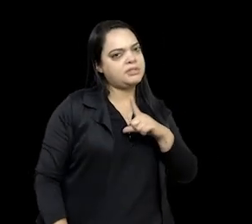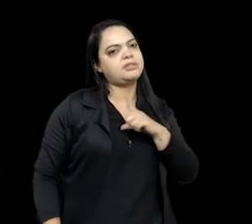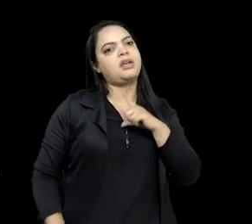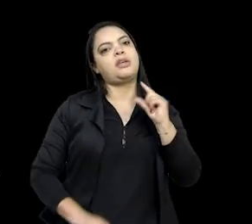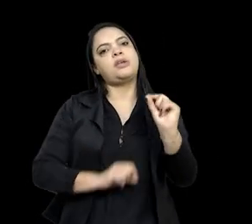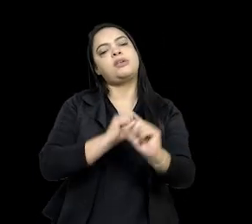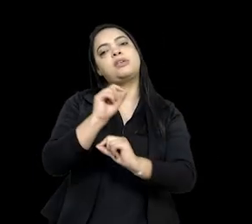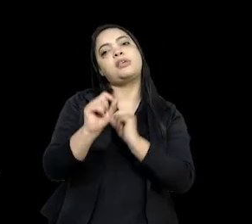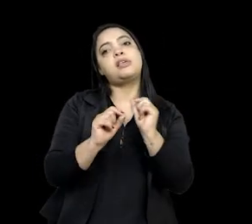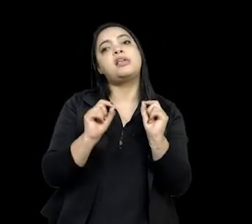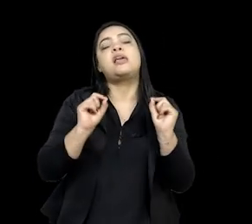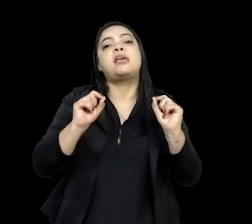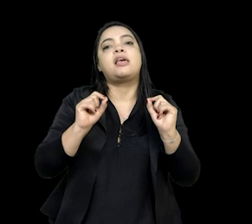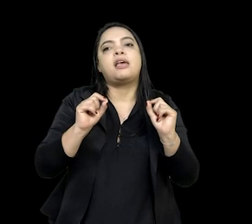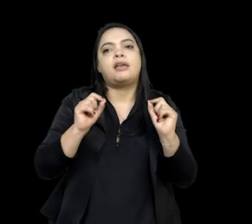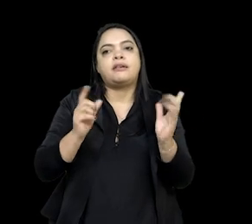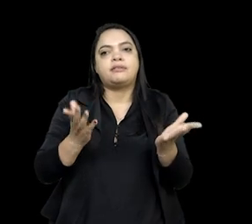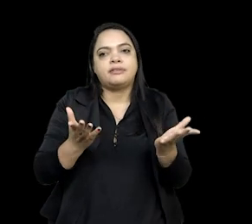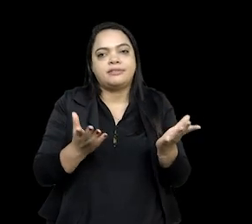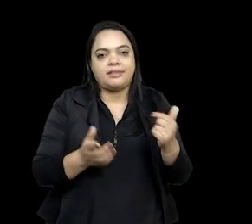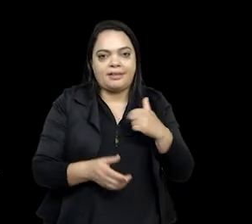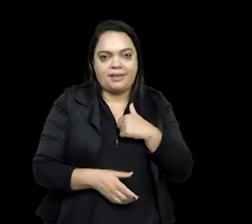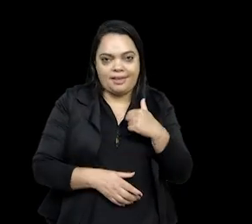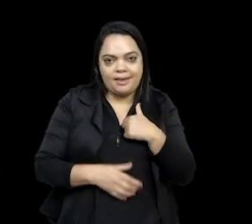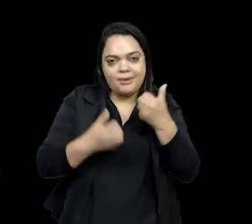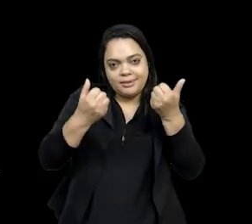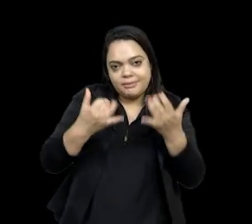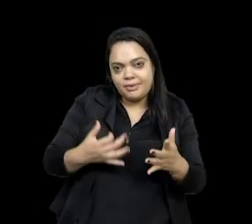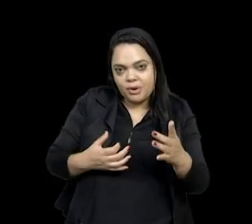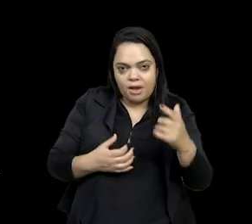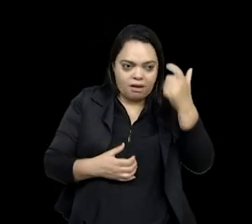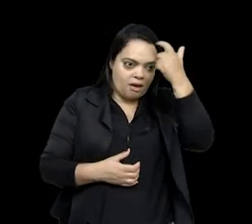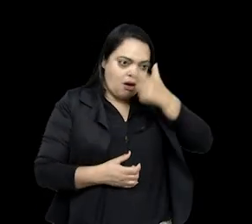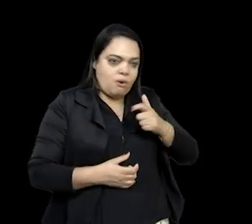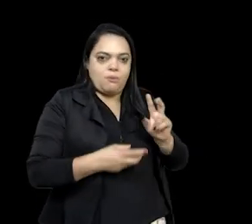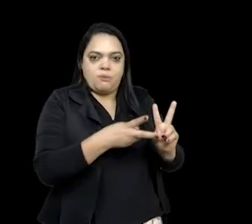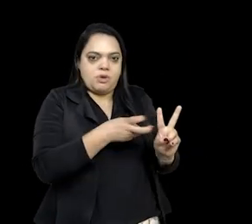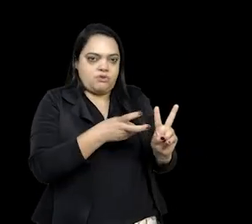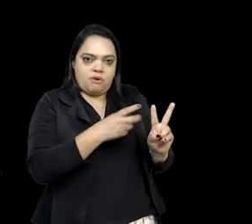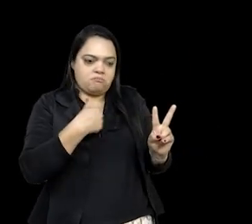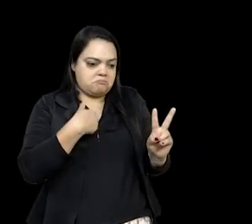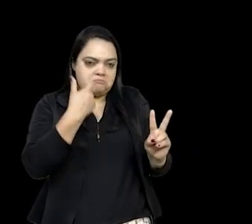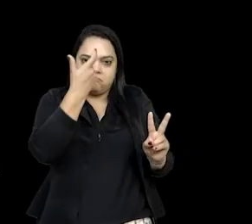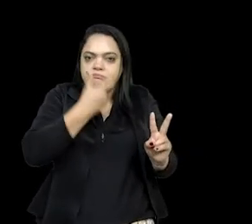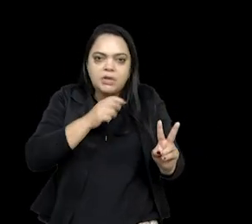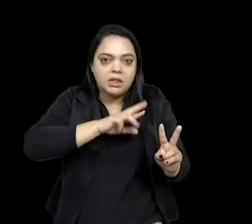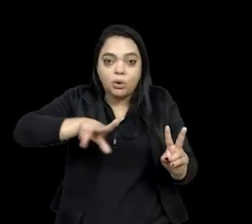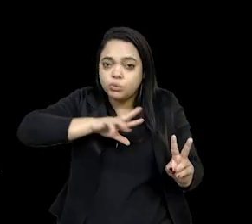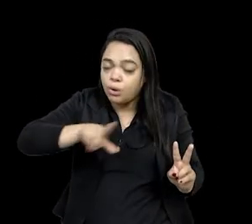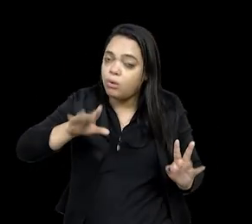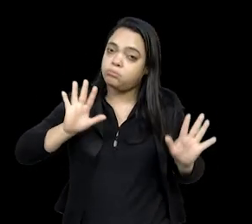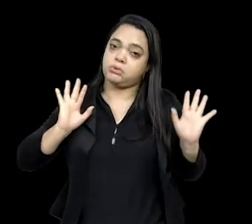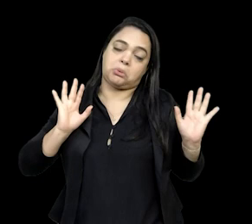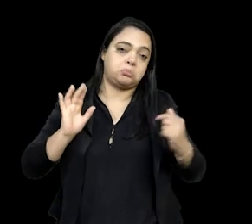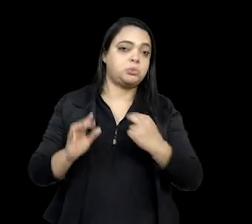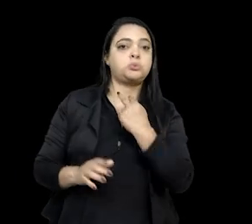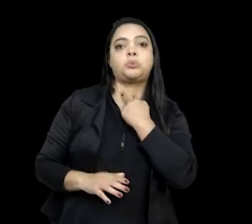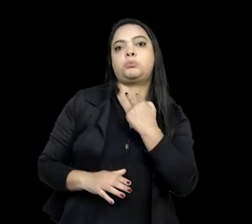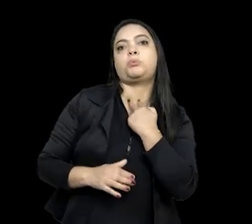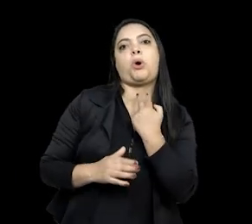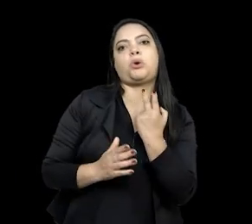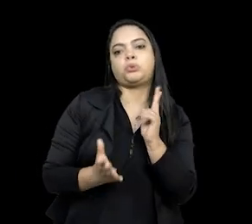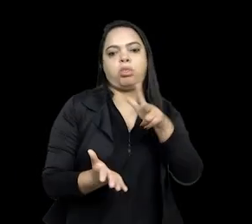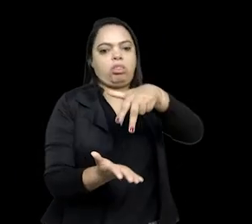que é o lugar de onde eu falo, né, que é fato da gente não ser indígena. E com isso a gente não pretende dizer